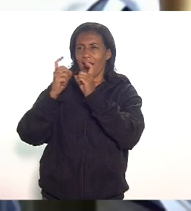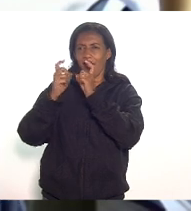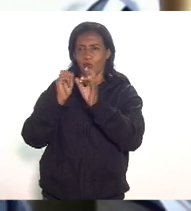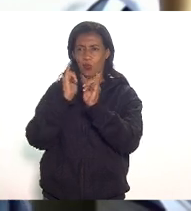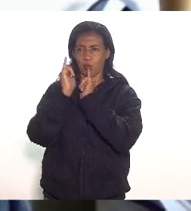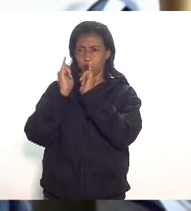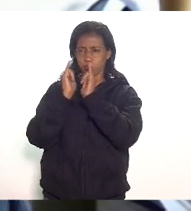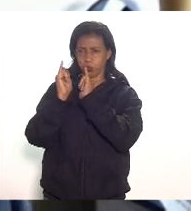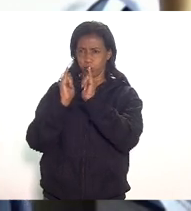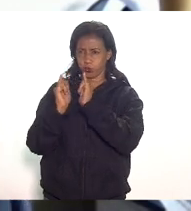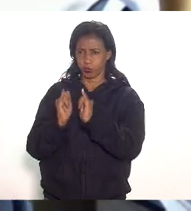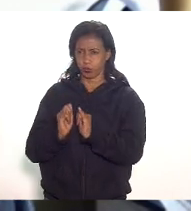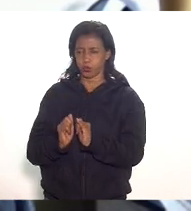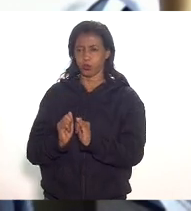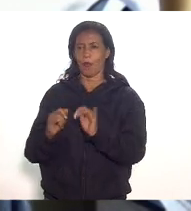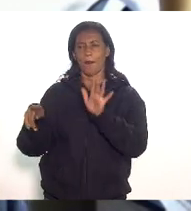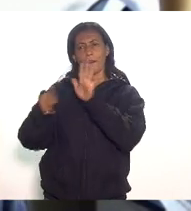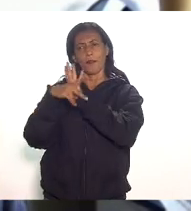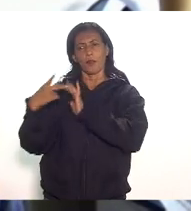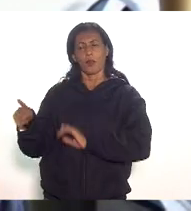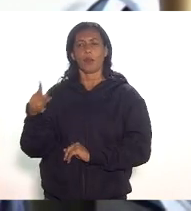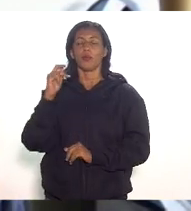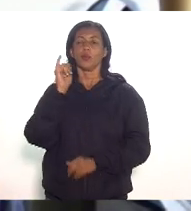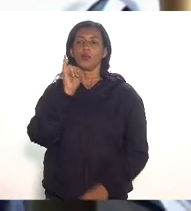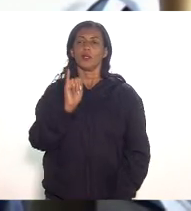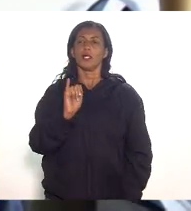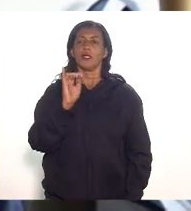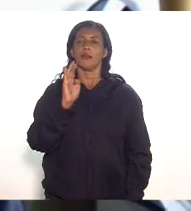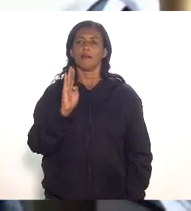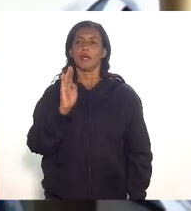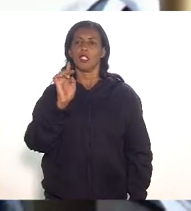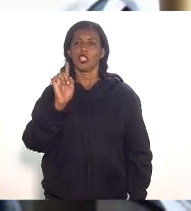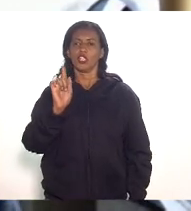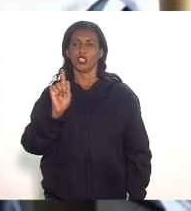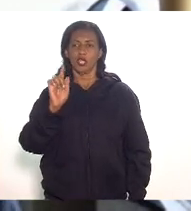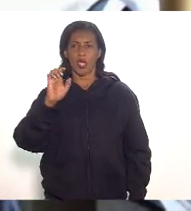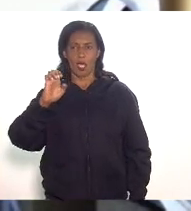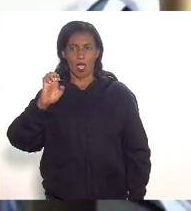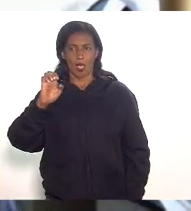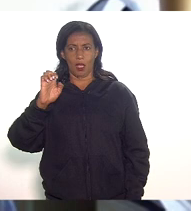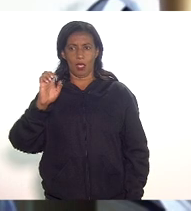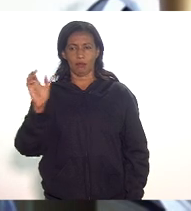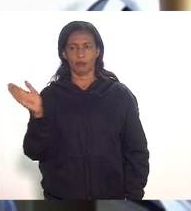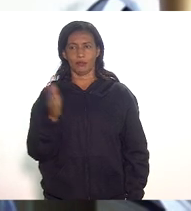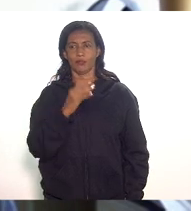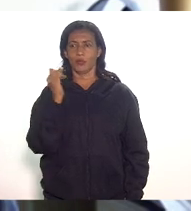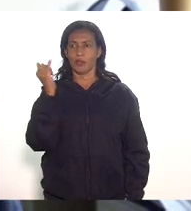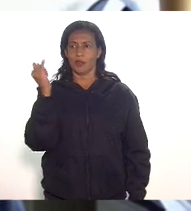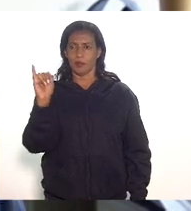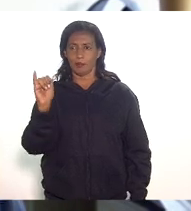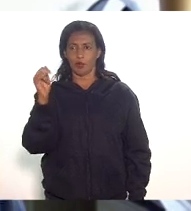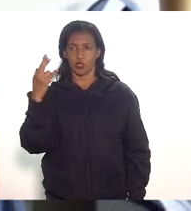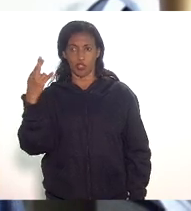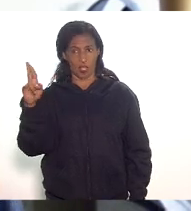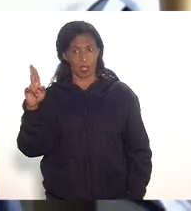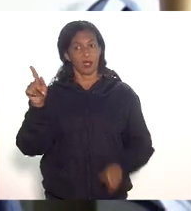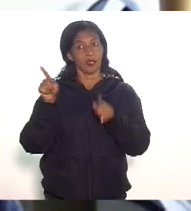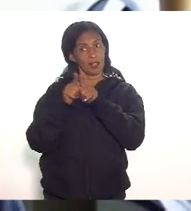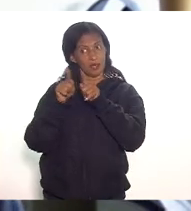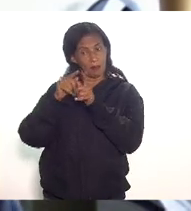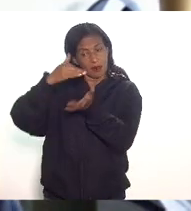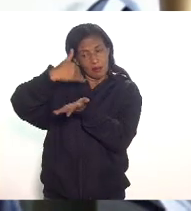oriundos do IBGE da Receita Federal e da própria Secretaria de Fazenda